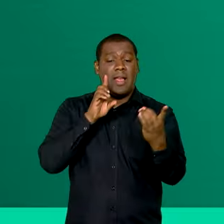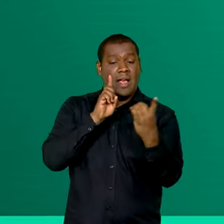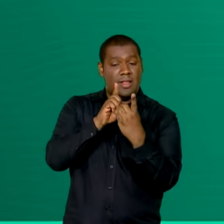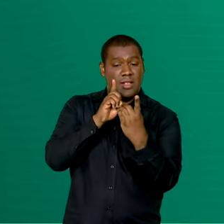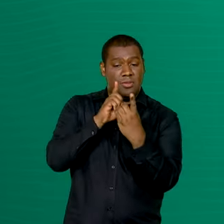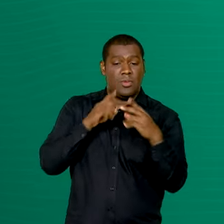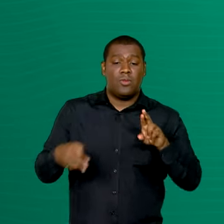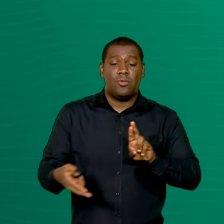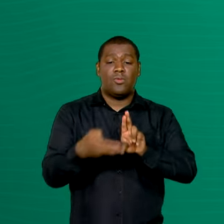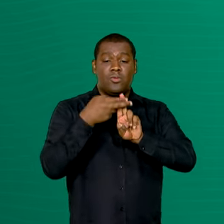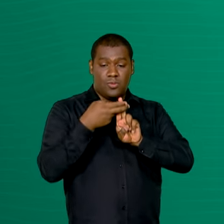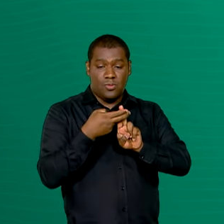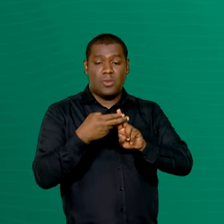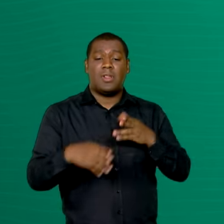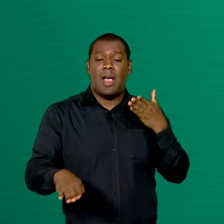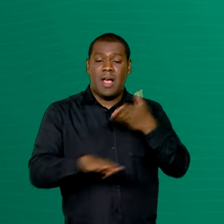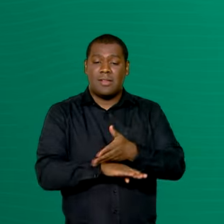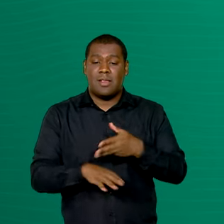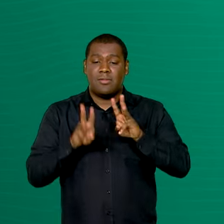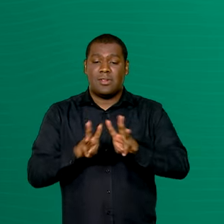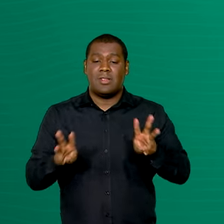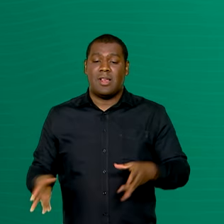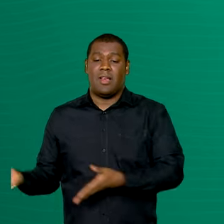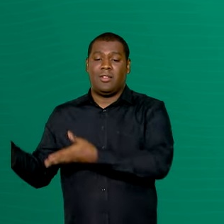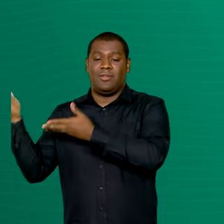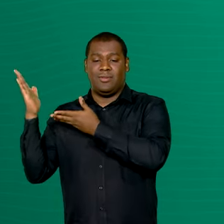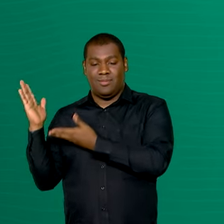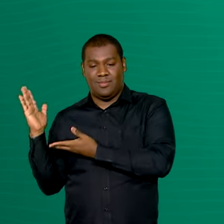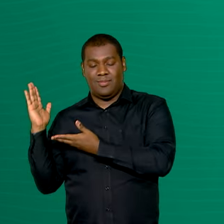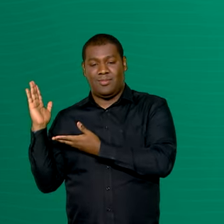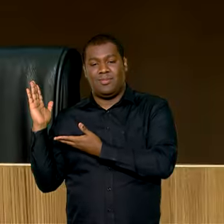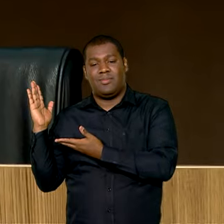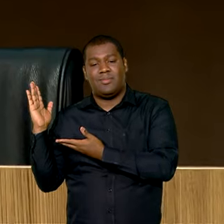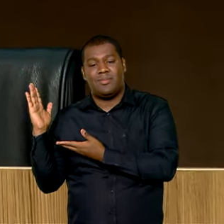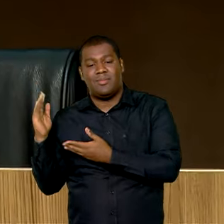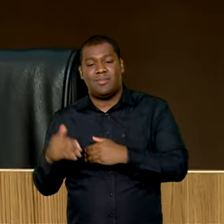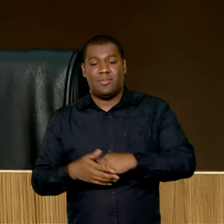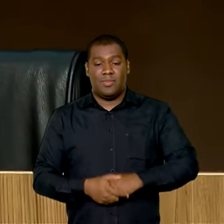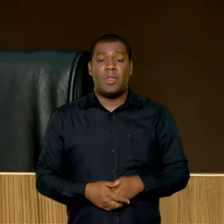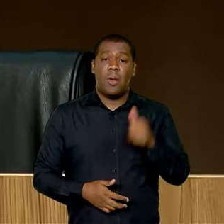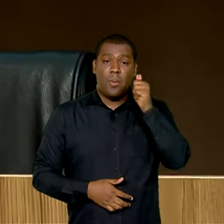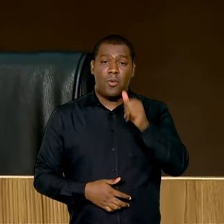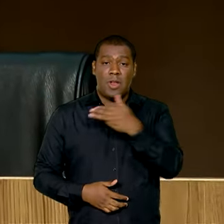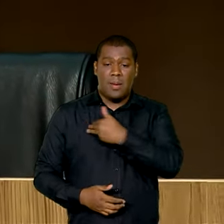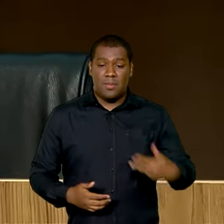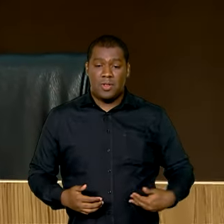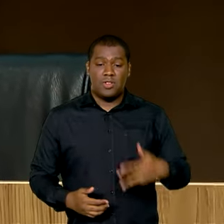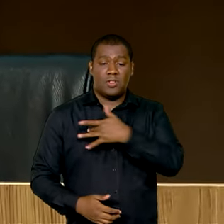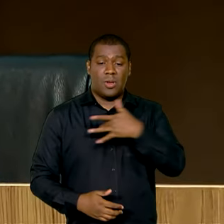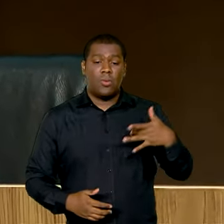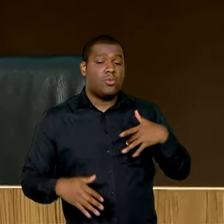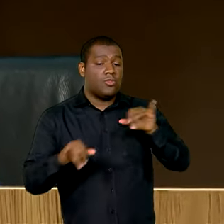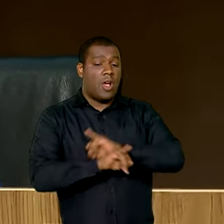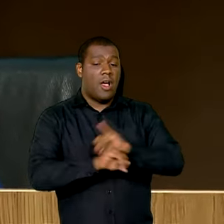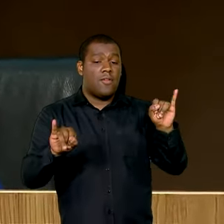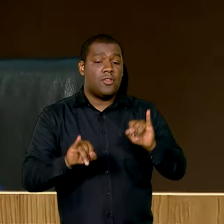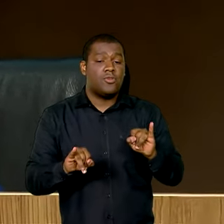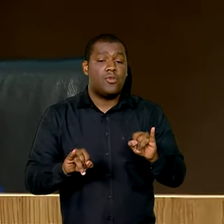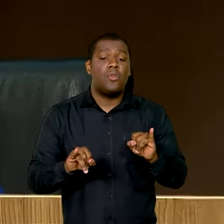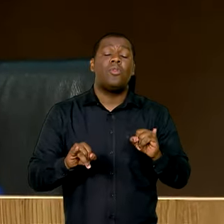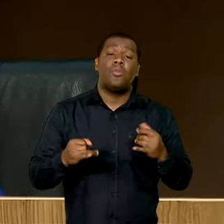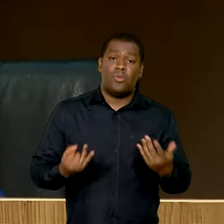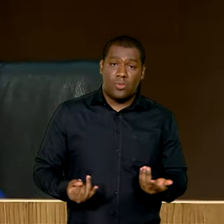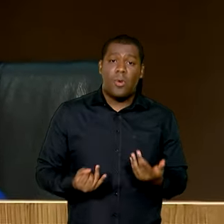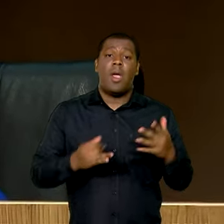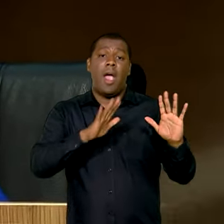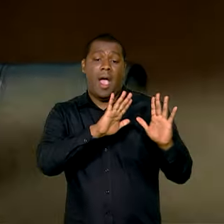acesse gov.br barra tuberculose. A ministra da Saúde destacou os desafios para assegurar